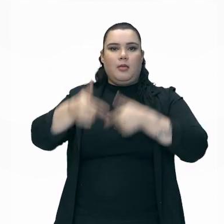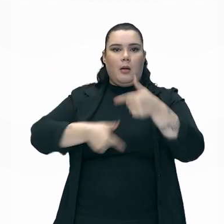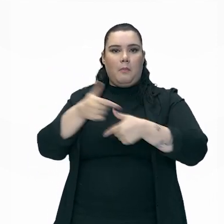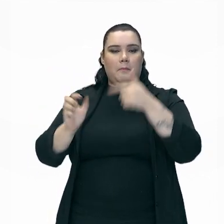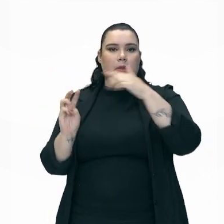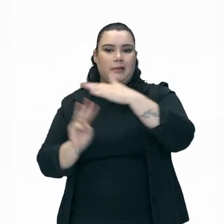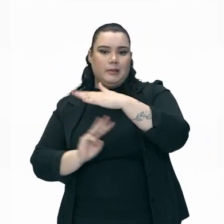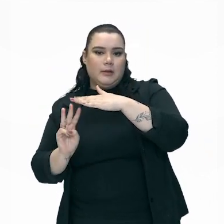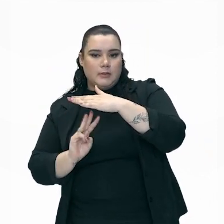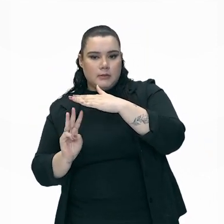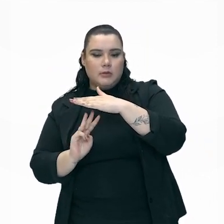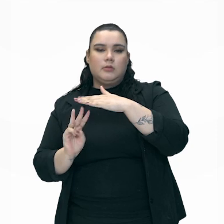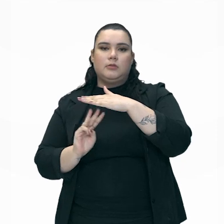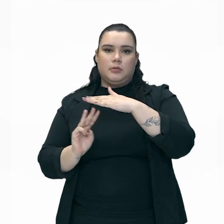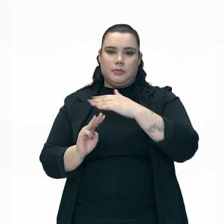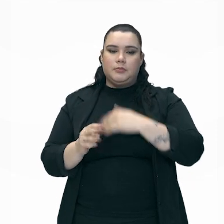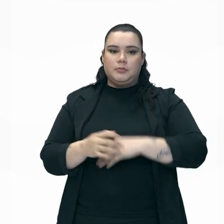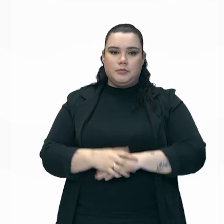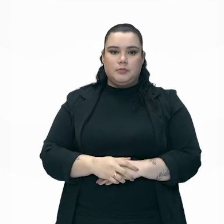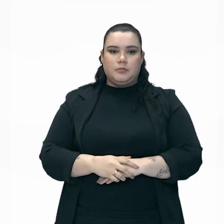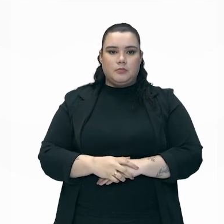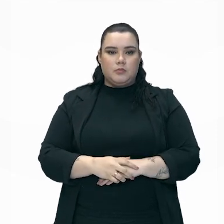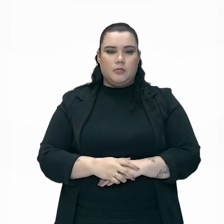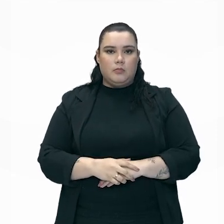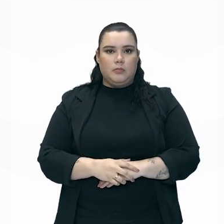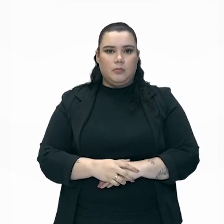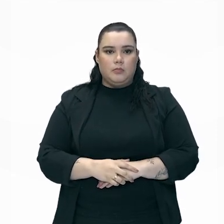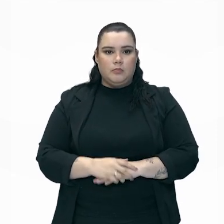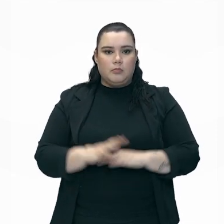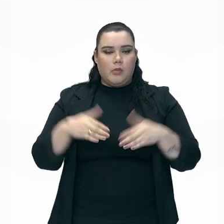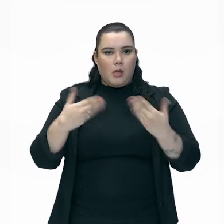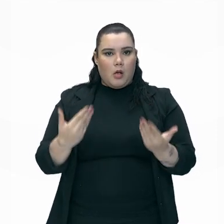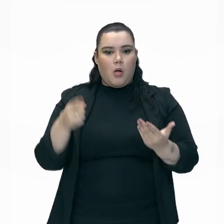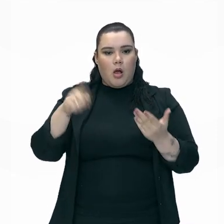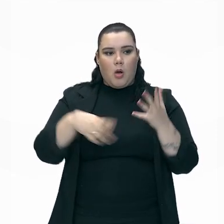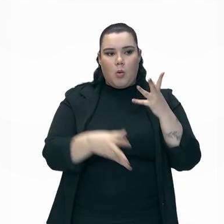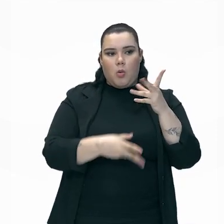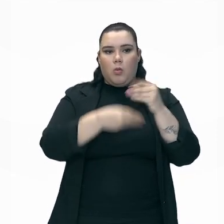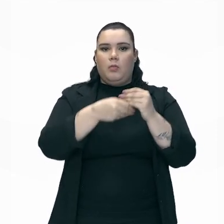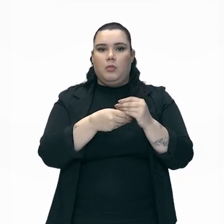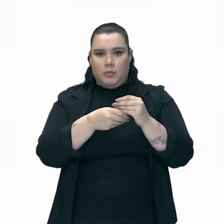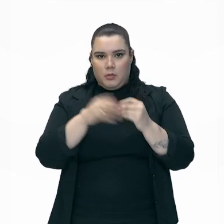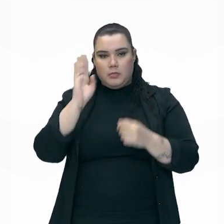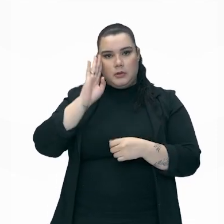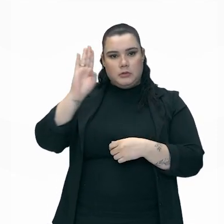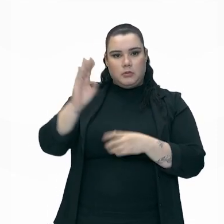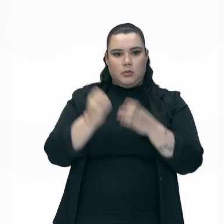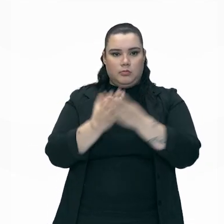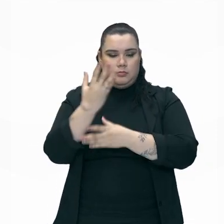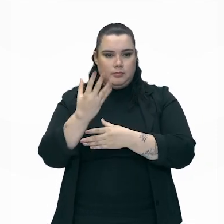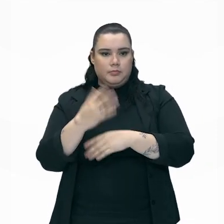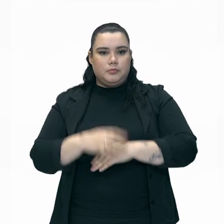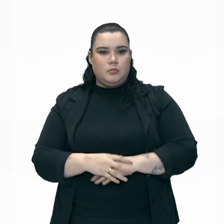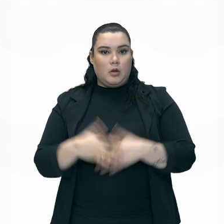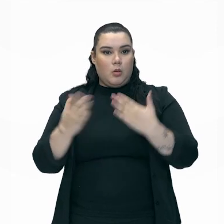essa empresa presta serviços ali para agregar na produção principal. Então, terceirização, pessoal, ela é muito